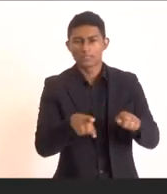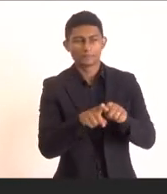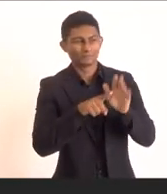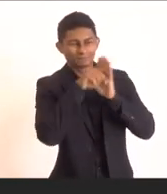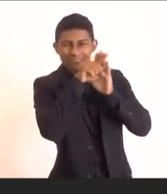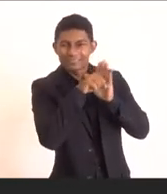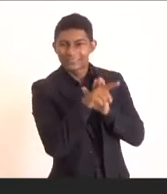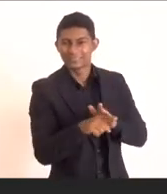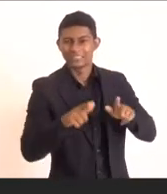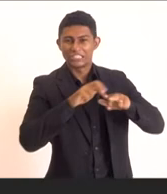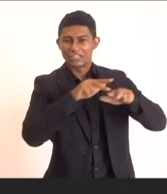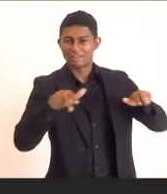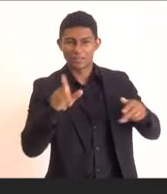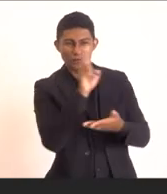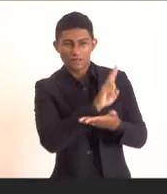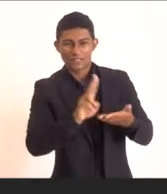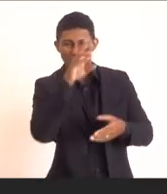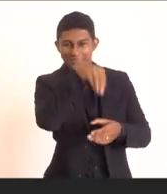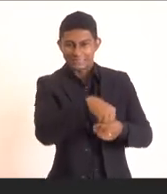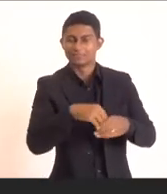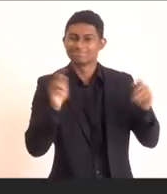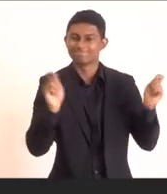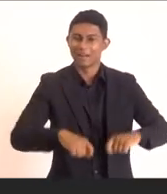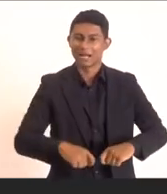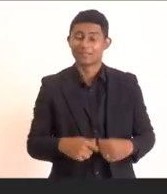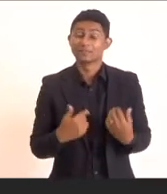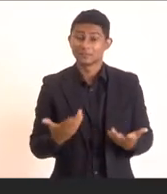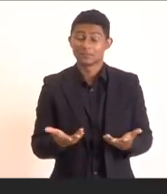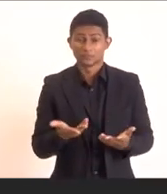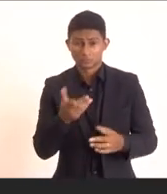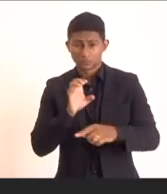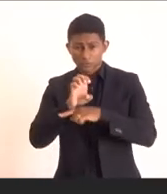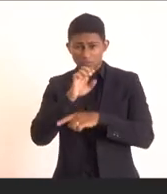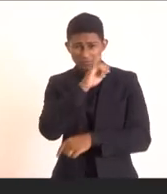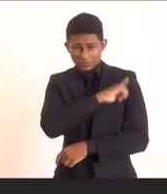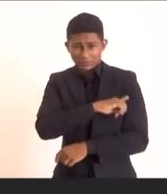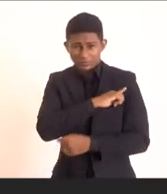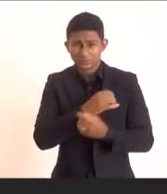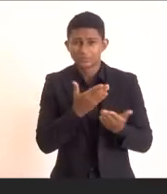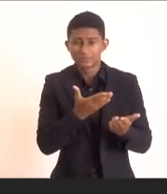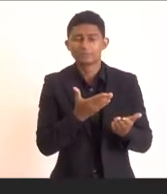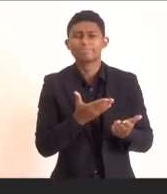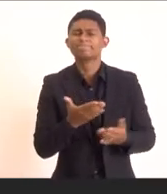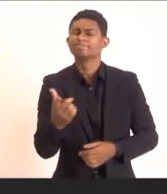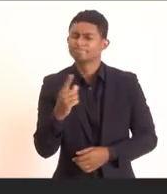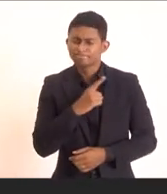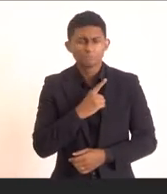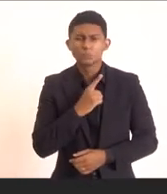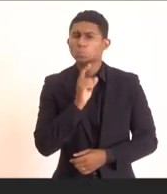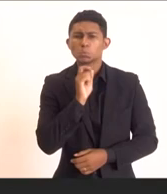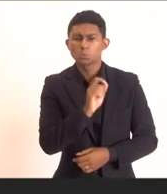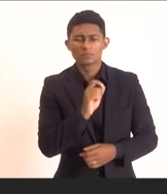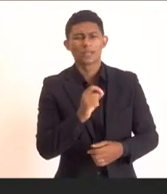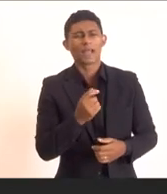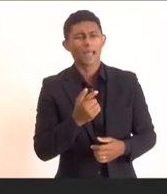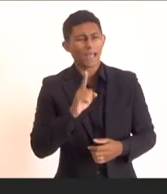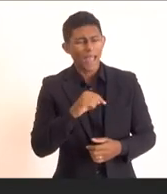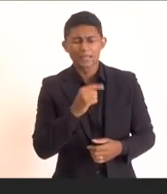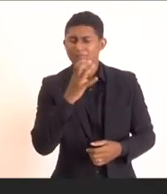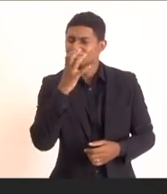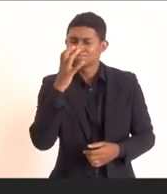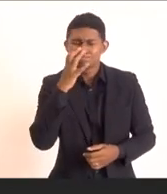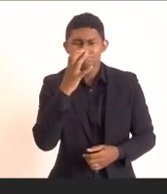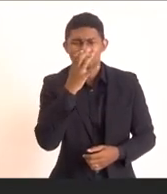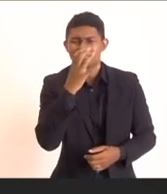desenvolvidas nas nossas universidades. O Estado do Rio de Janeiro tem uma característica muito interessante de